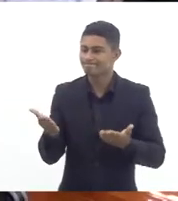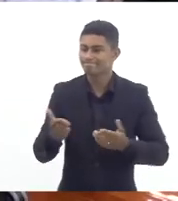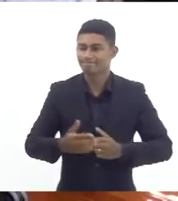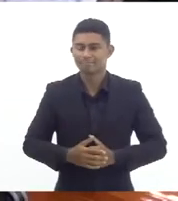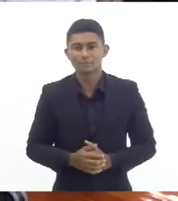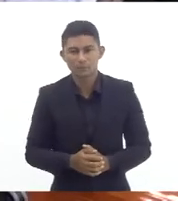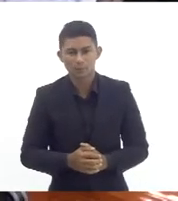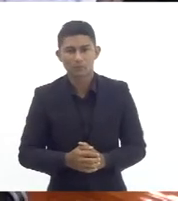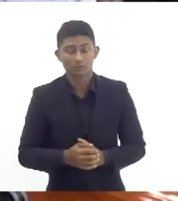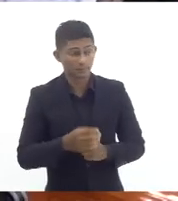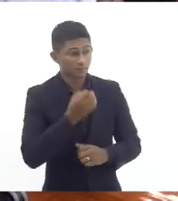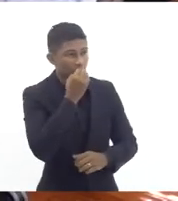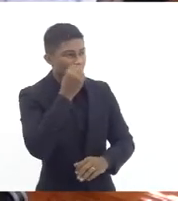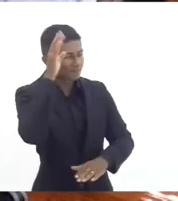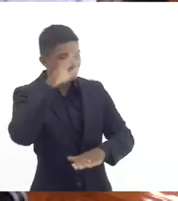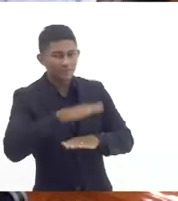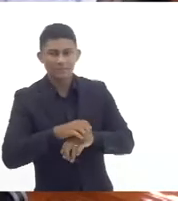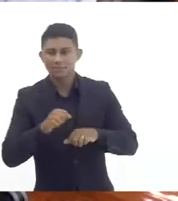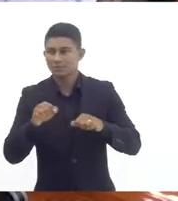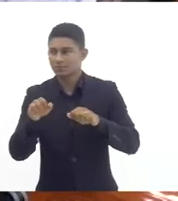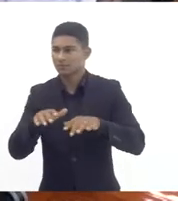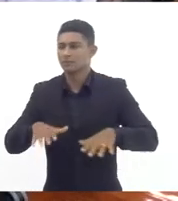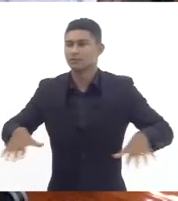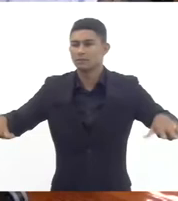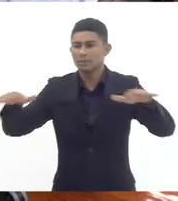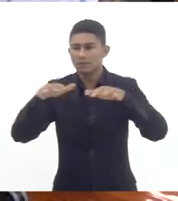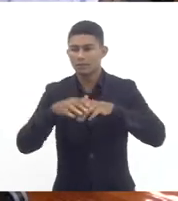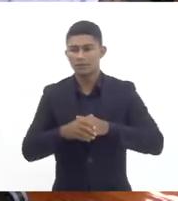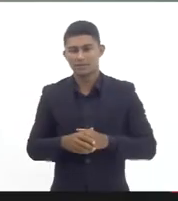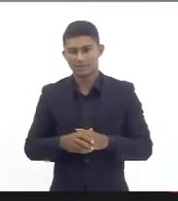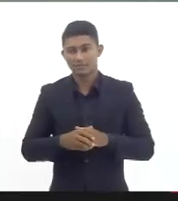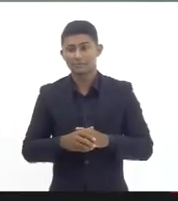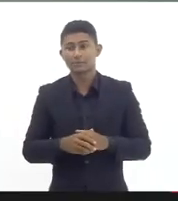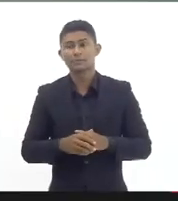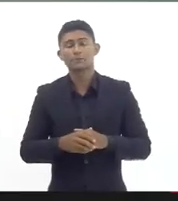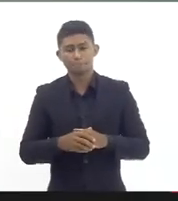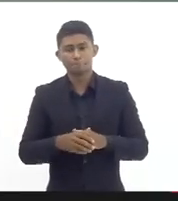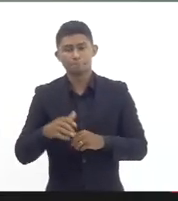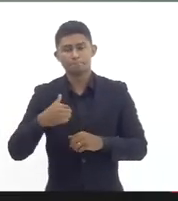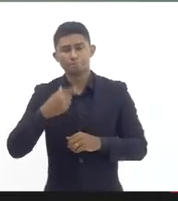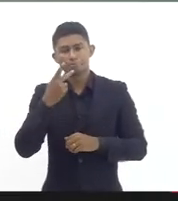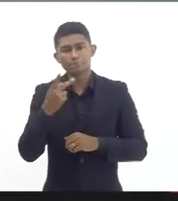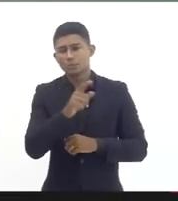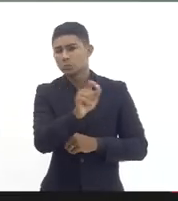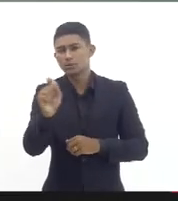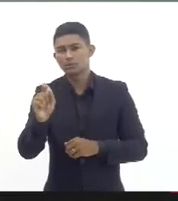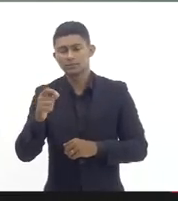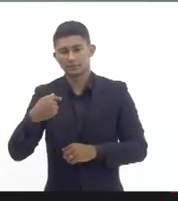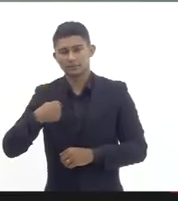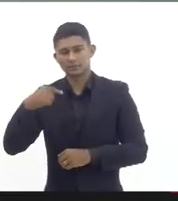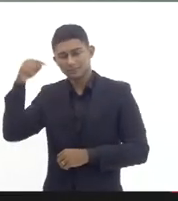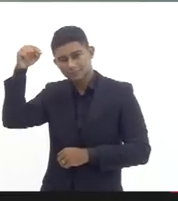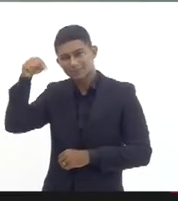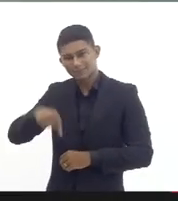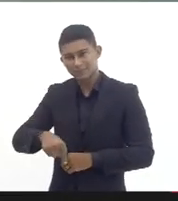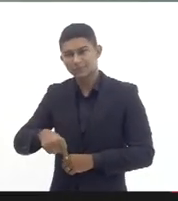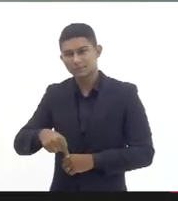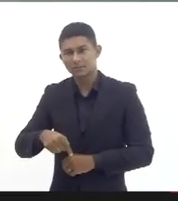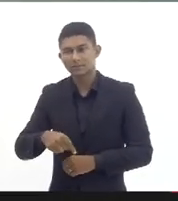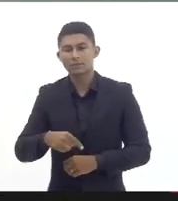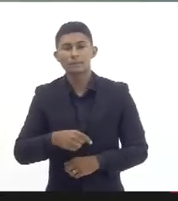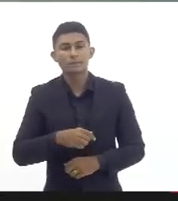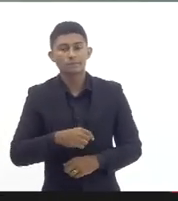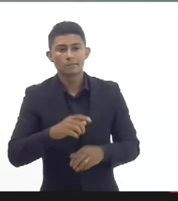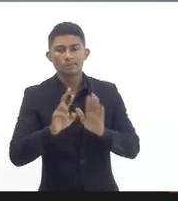boa tarde a todos e todas eu esclareço que eu estou aqui em nome da doutora